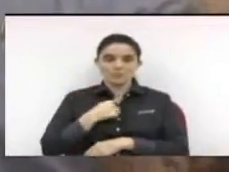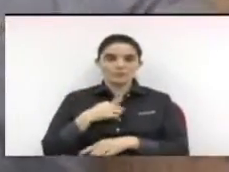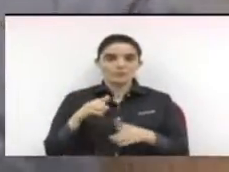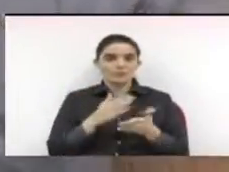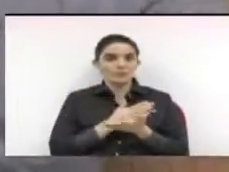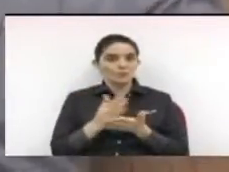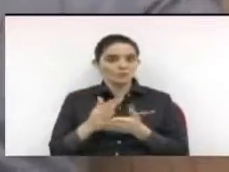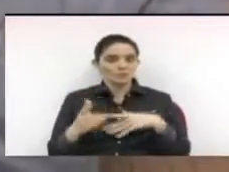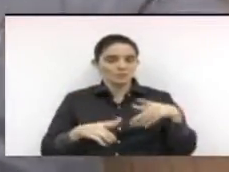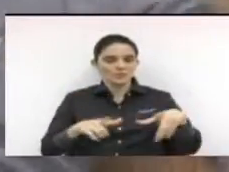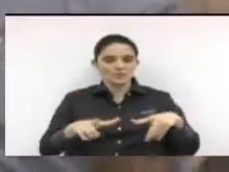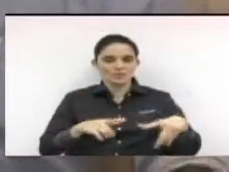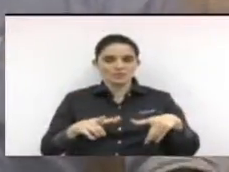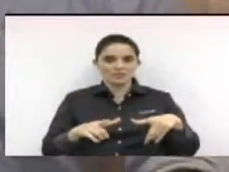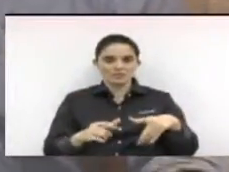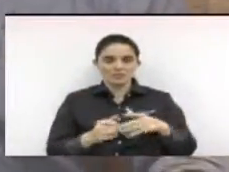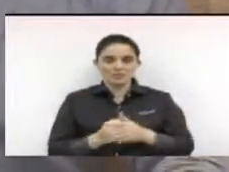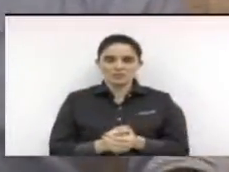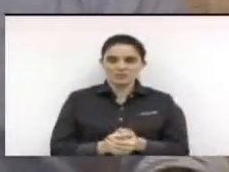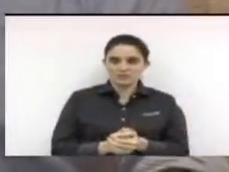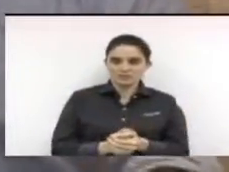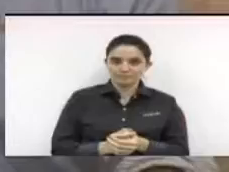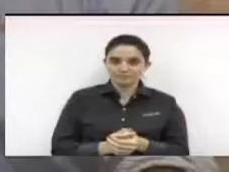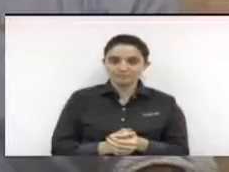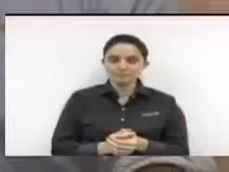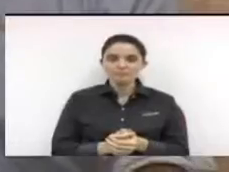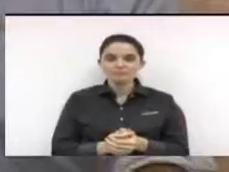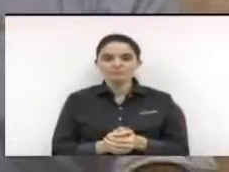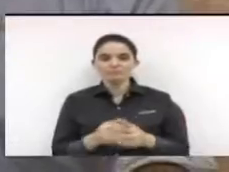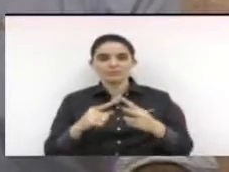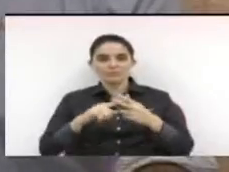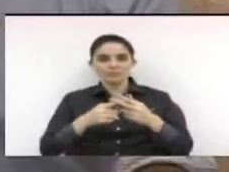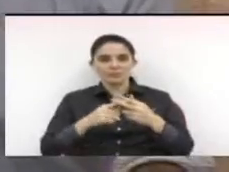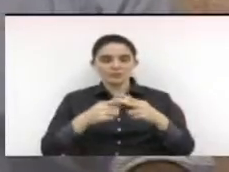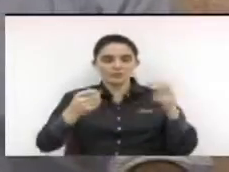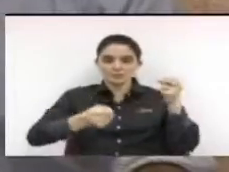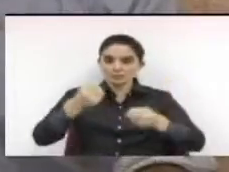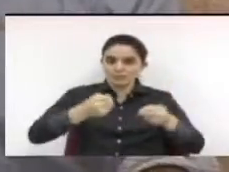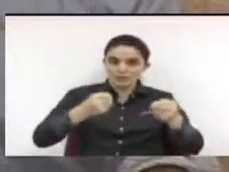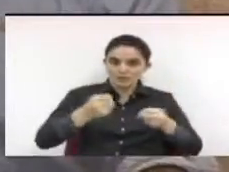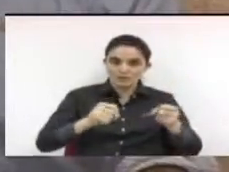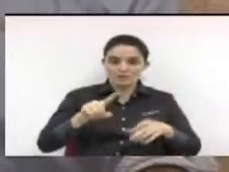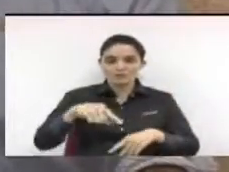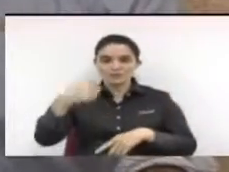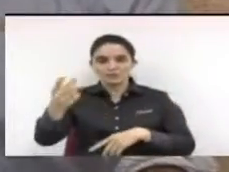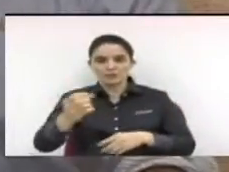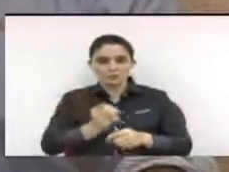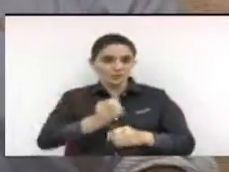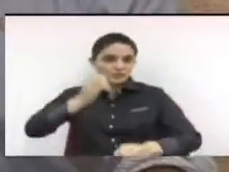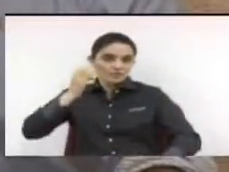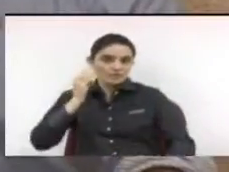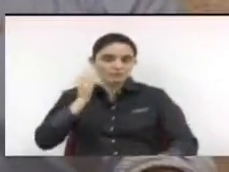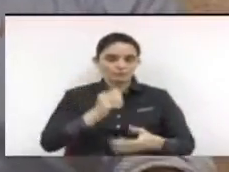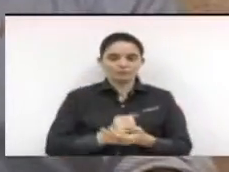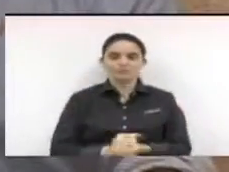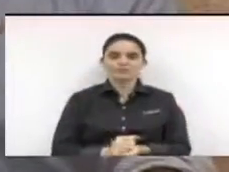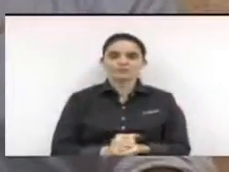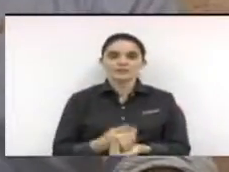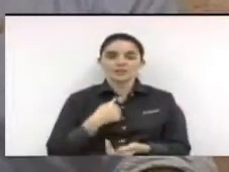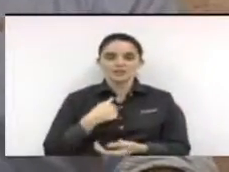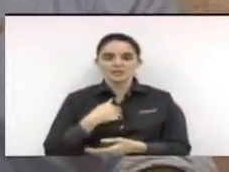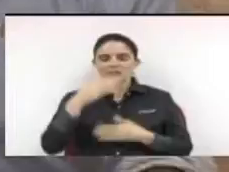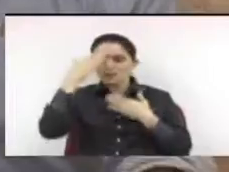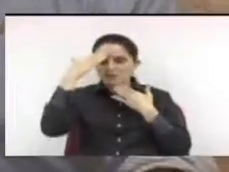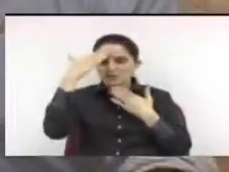fiz edificações, fiz arquitetura e hoje posso cuidar da minha família. Mas foi a escola Senai que me tirou da indigência.